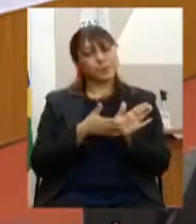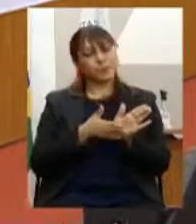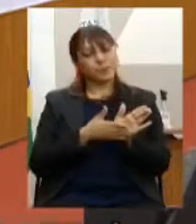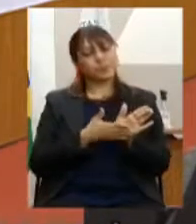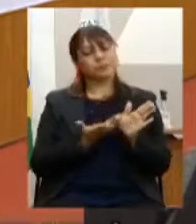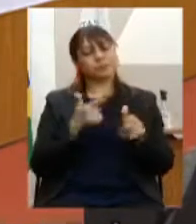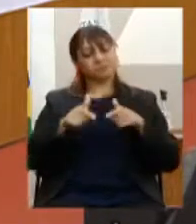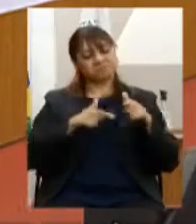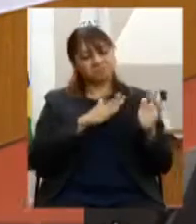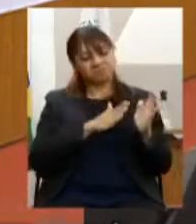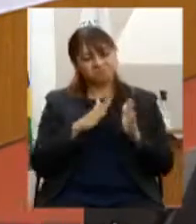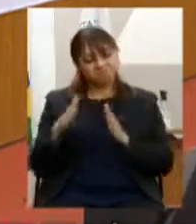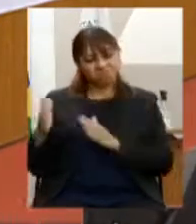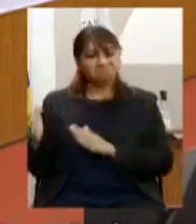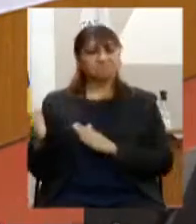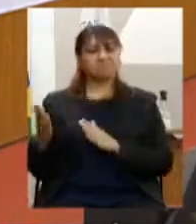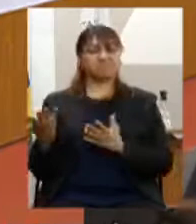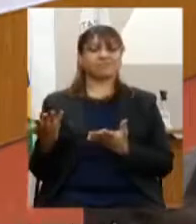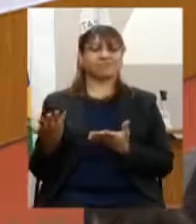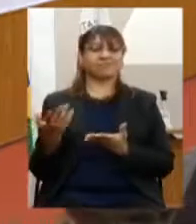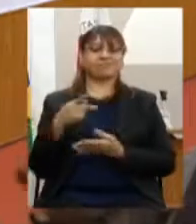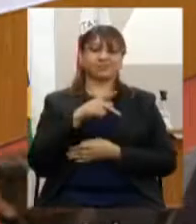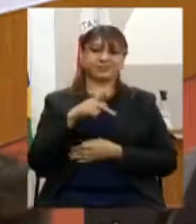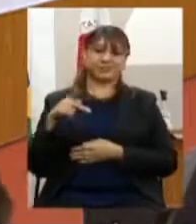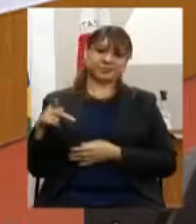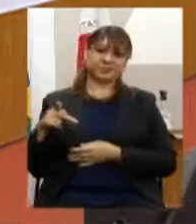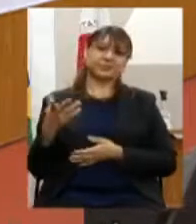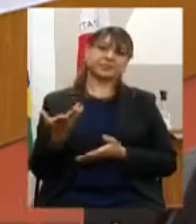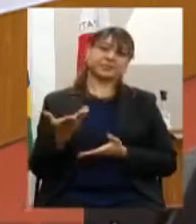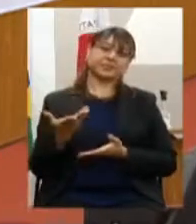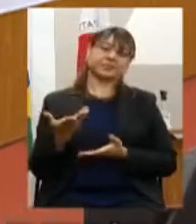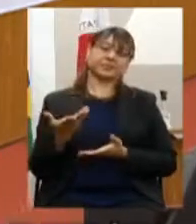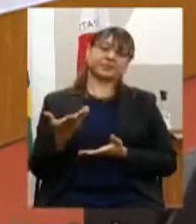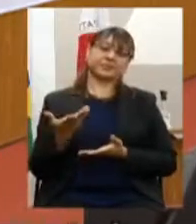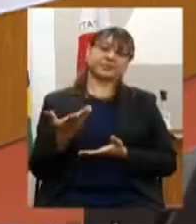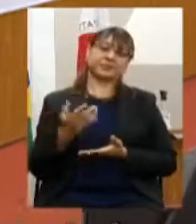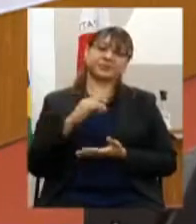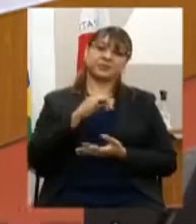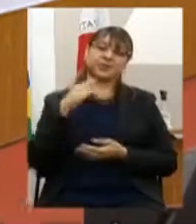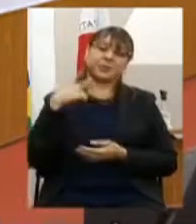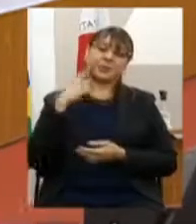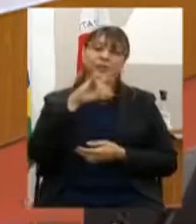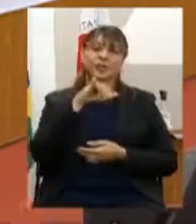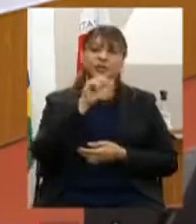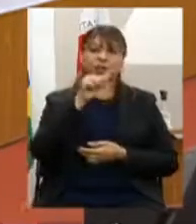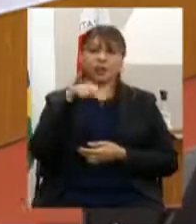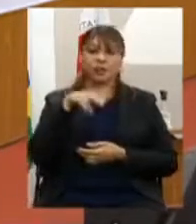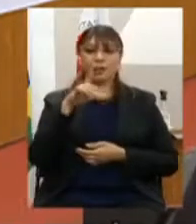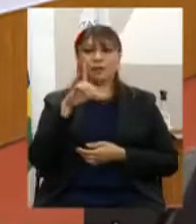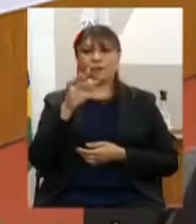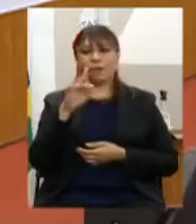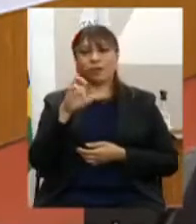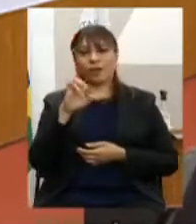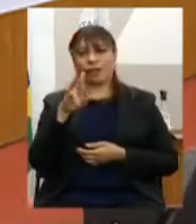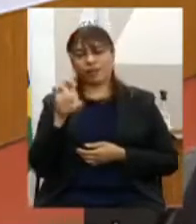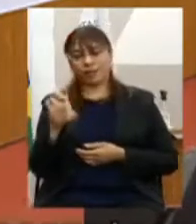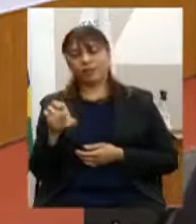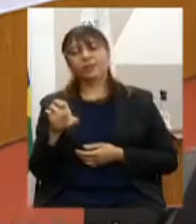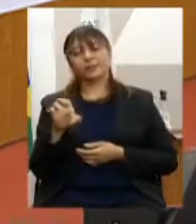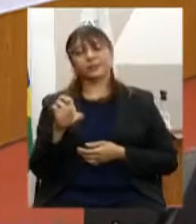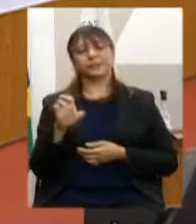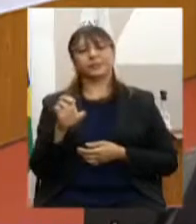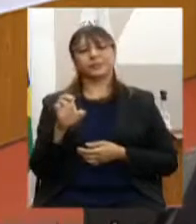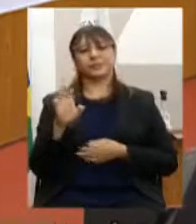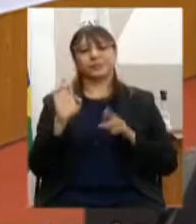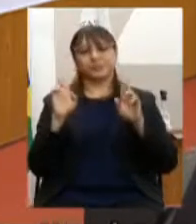trabalhos, pelo presidente e deputado doutor Jean Freire, da Comissão de Participação Popular. Hoje a gente está